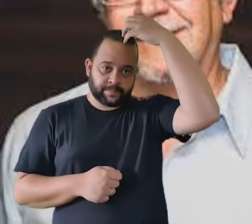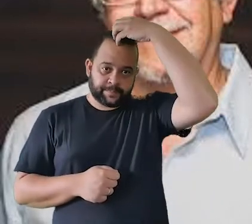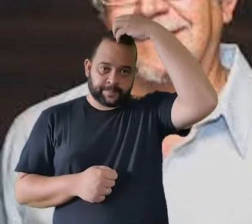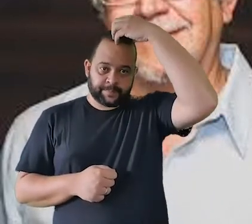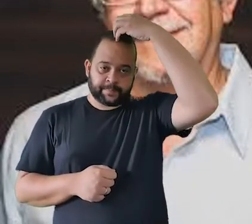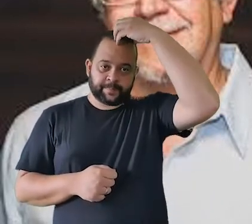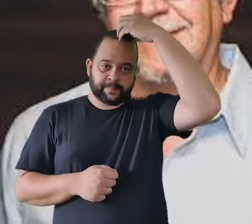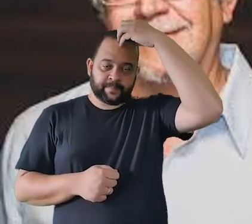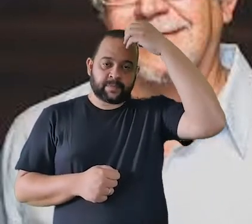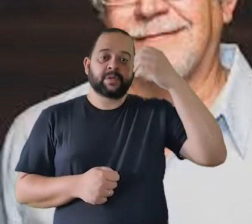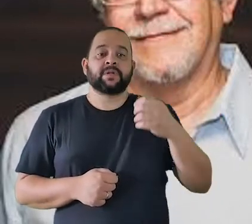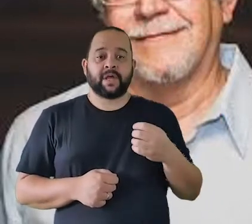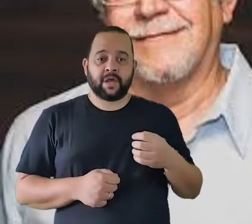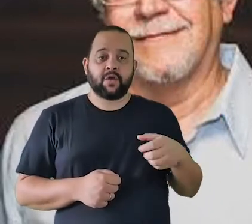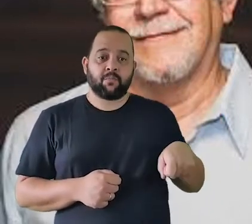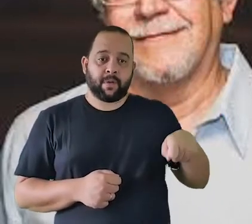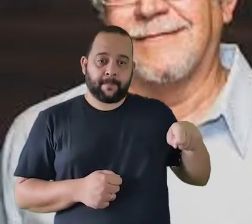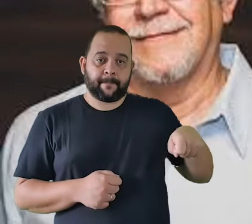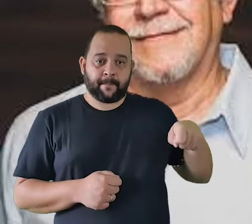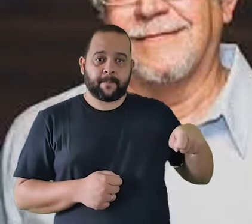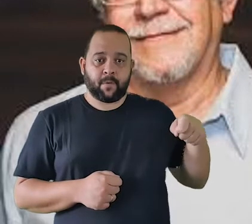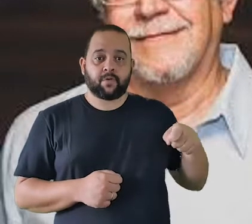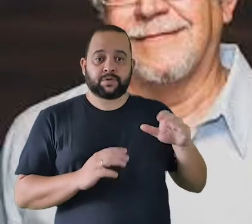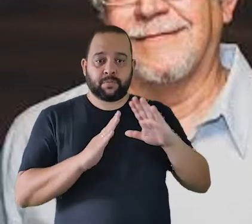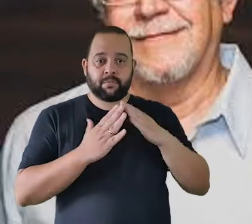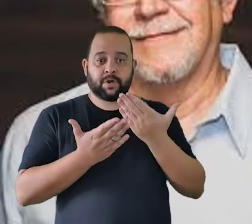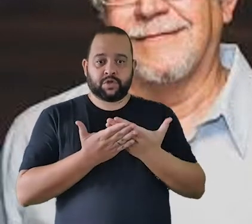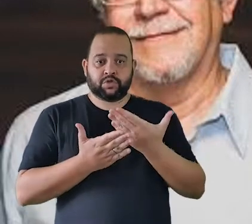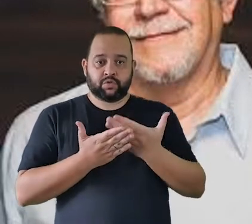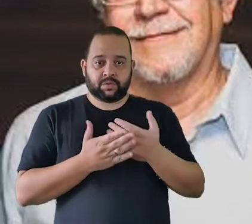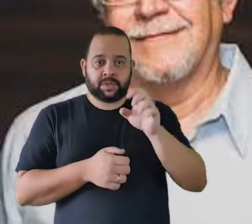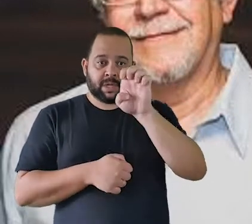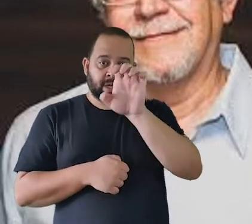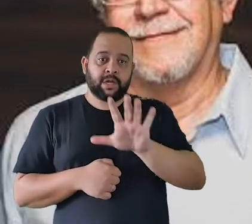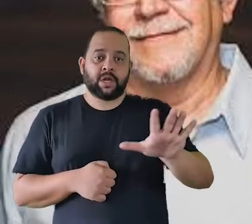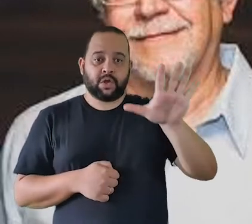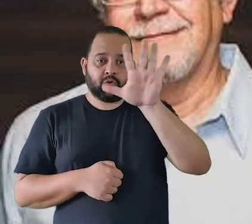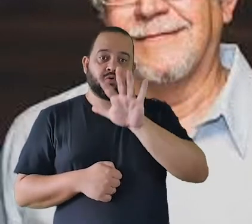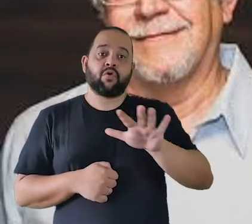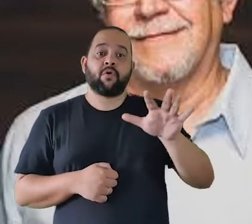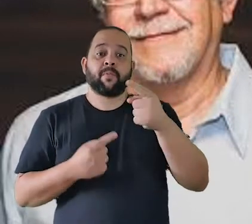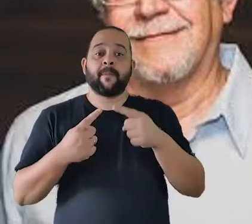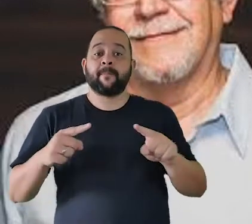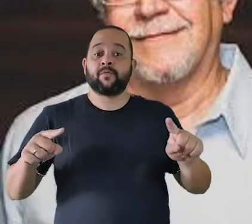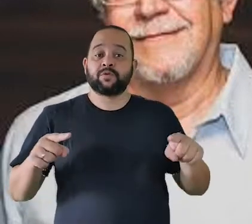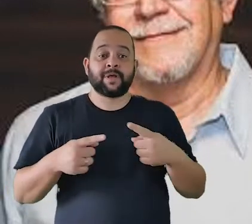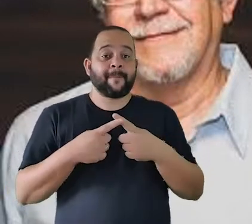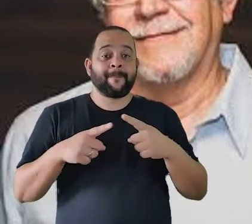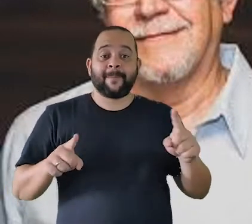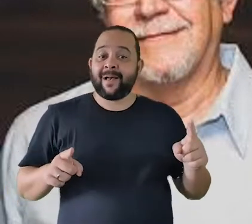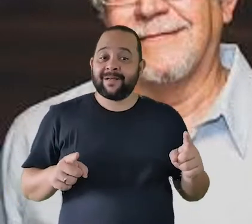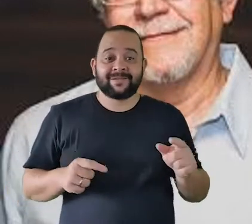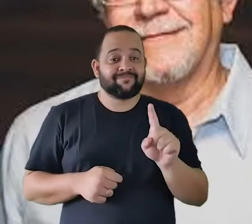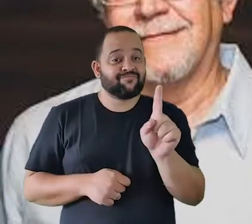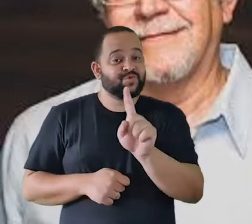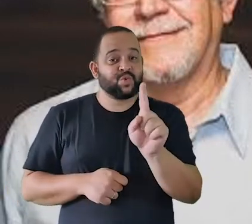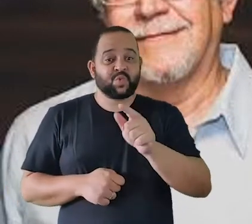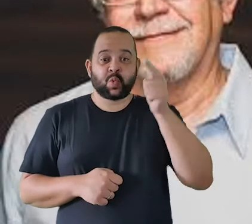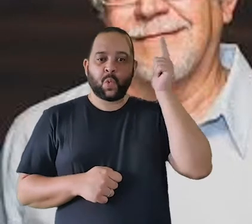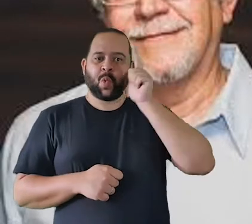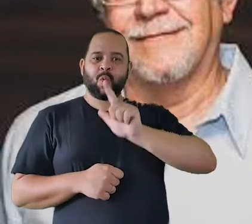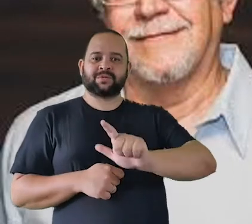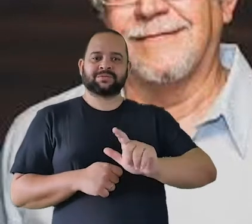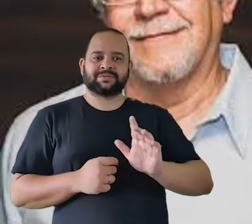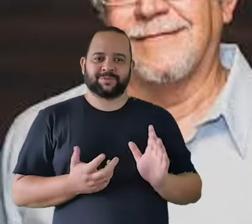uma bolsa para estudar na Europa e essa bolsa foi negada, esse pedido foi indeferido. Não se fazendo de